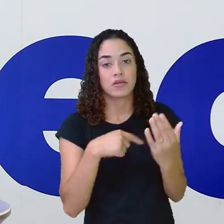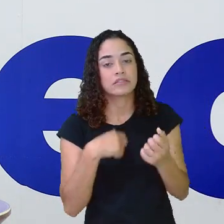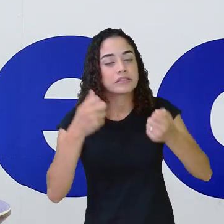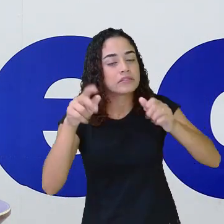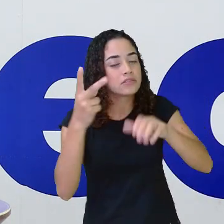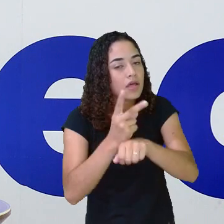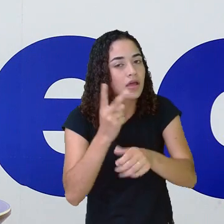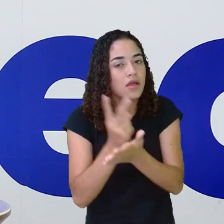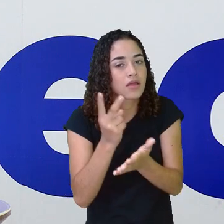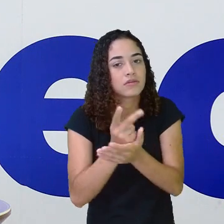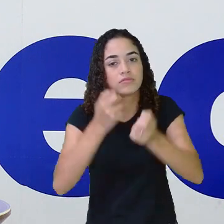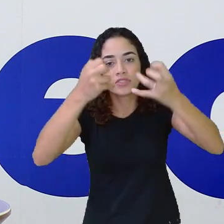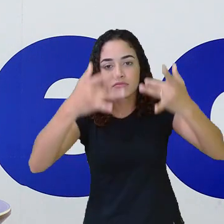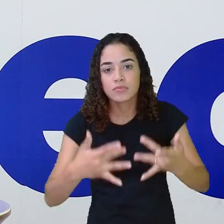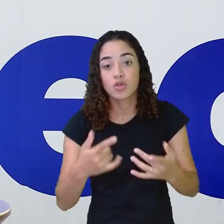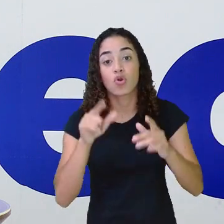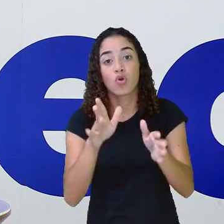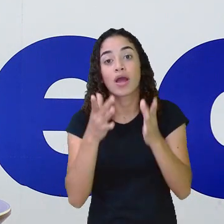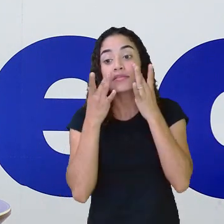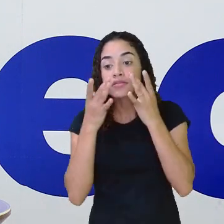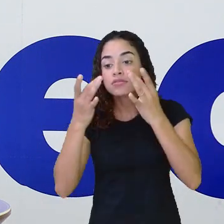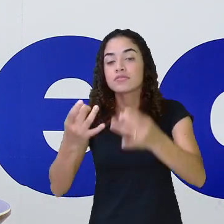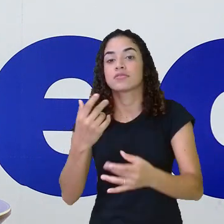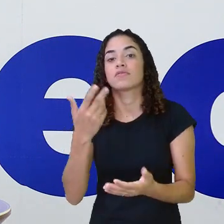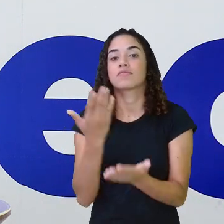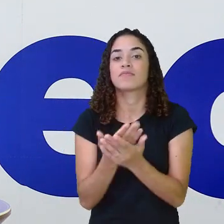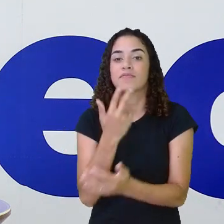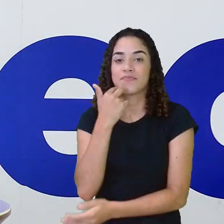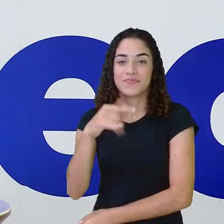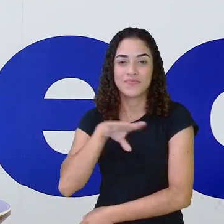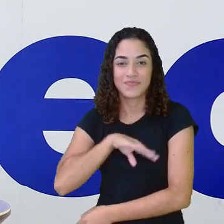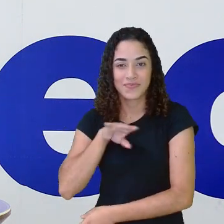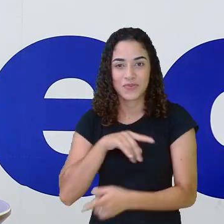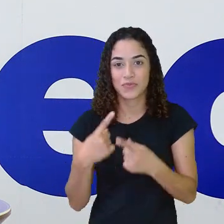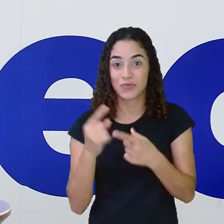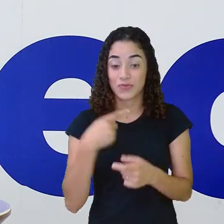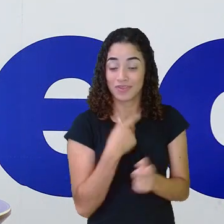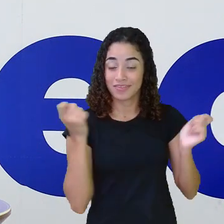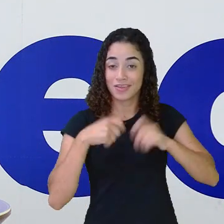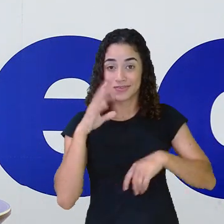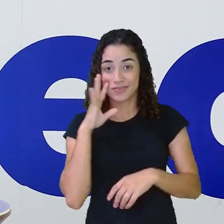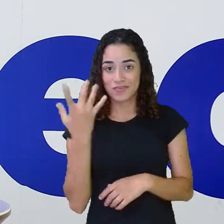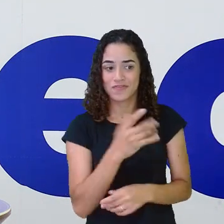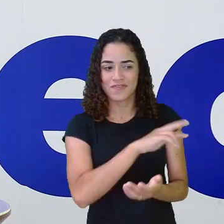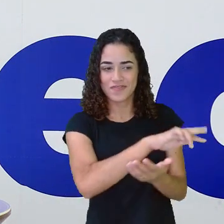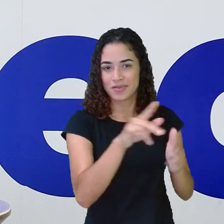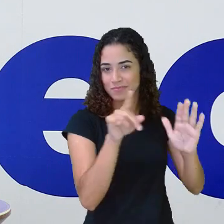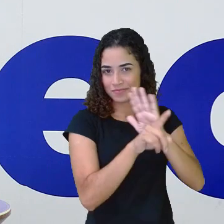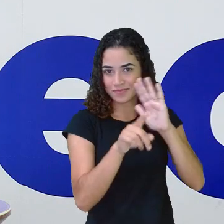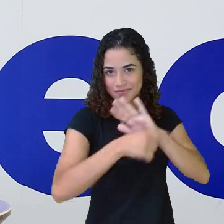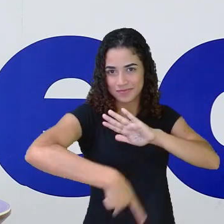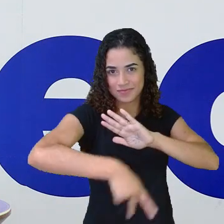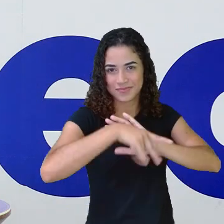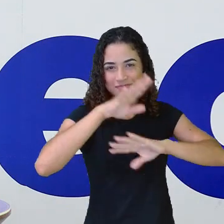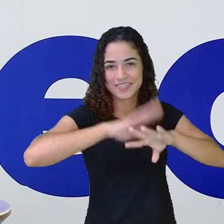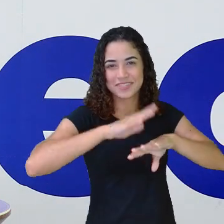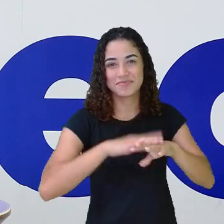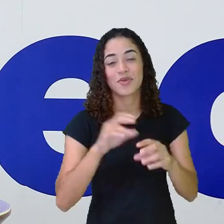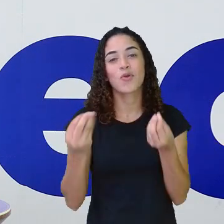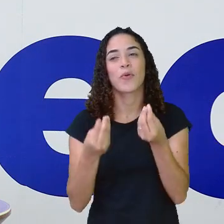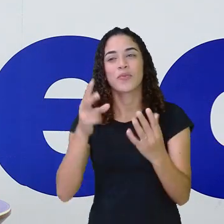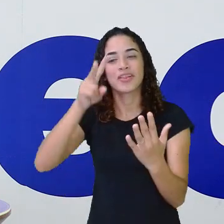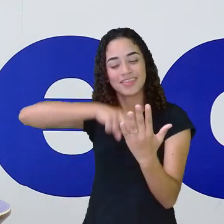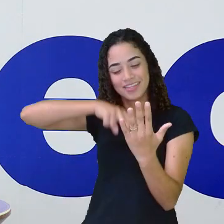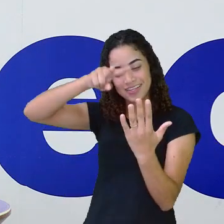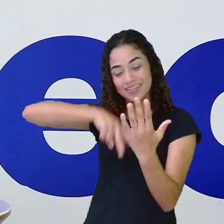Foquem nas aulas de língua portuguesa, porque a gente só consegue resolver muitas questões de matemática com uma boa leitura. E essa